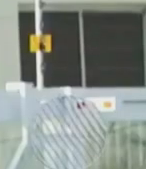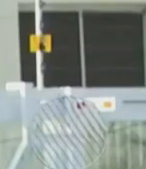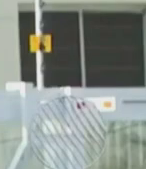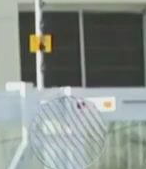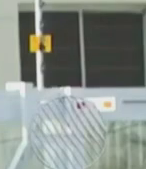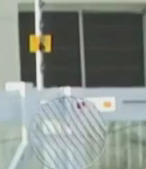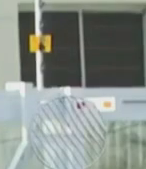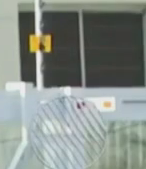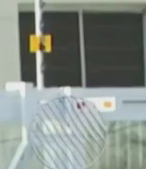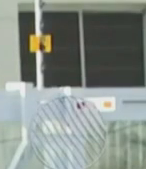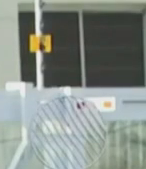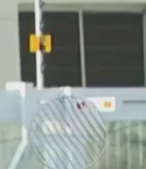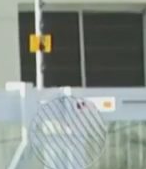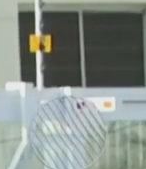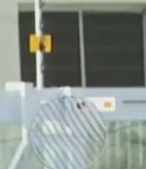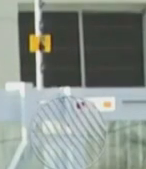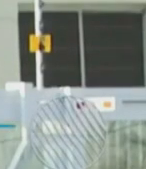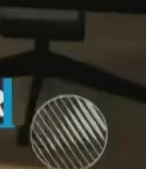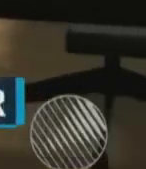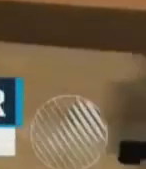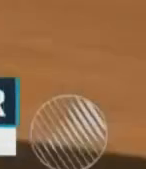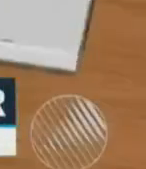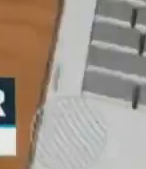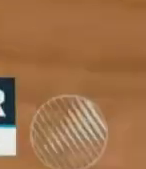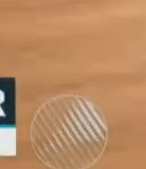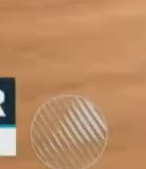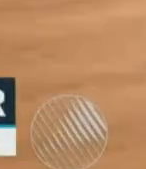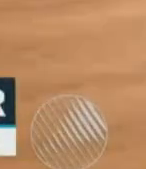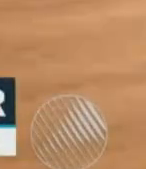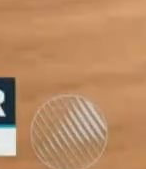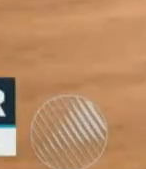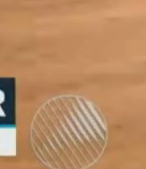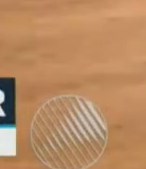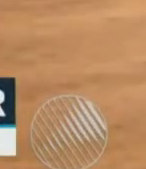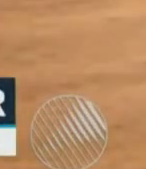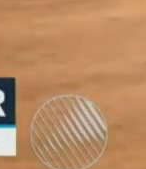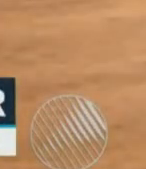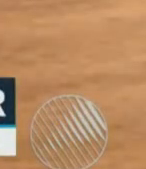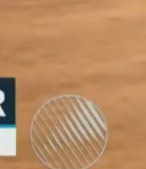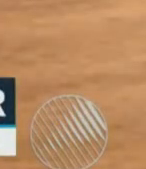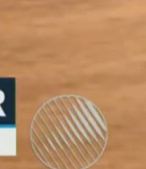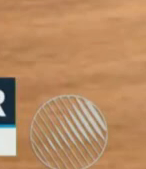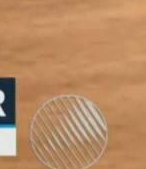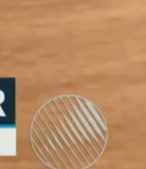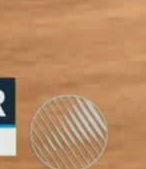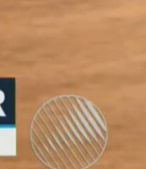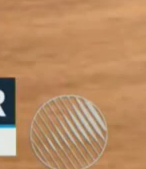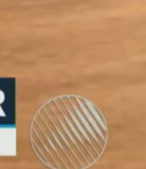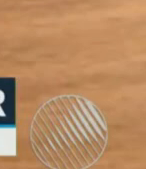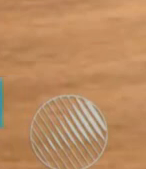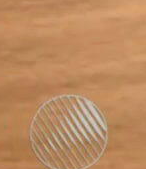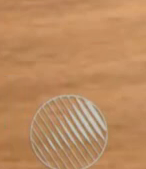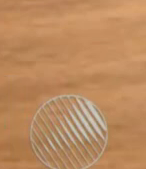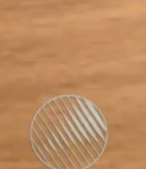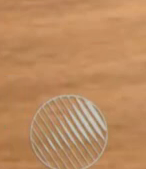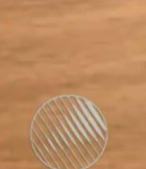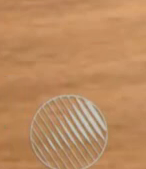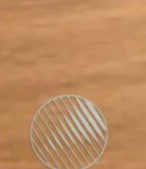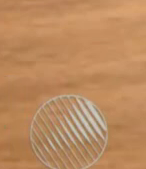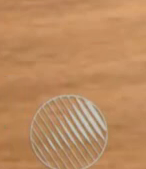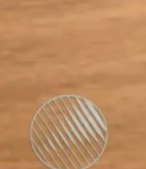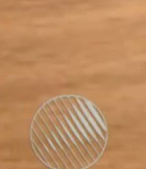Pais de outros alunos procuraram a polícia. Neste boletim de ocorrência, uma mãe relata como a filha descreveu a aula.